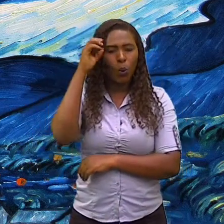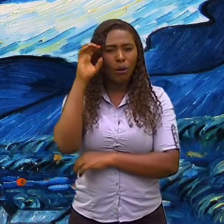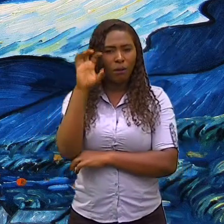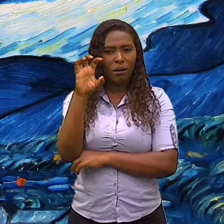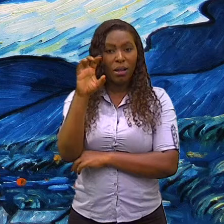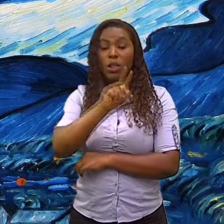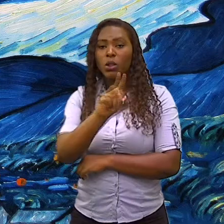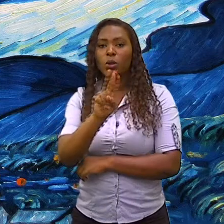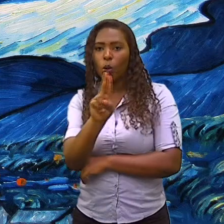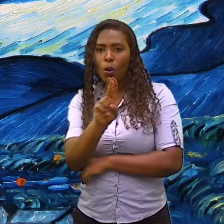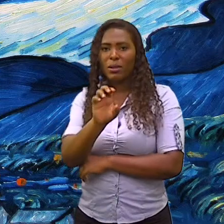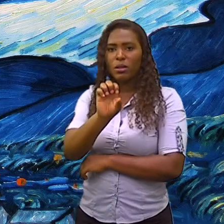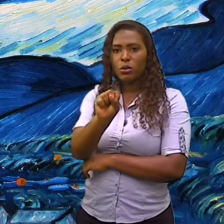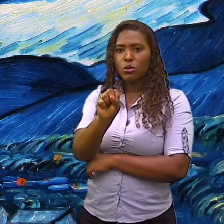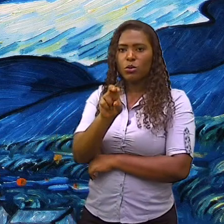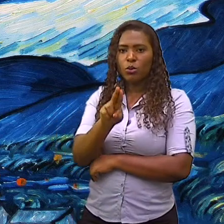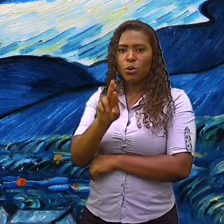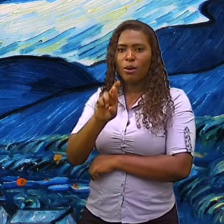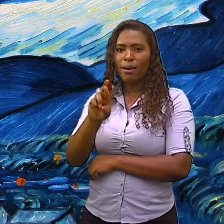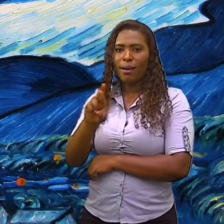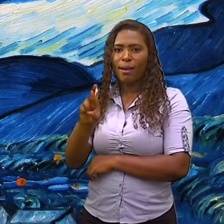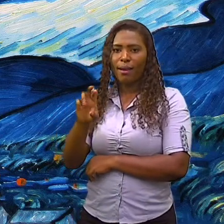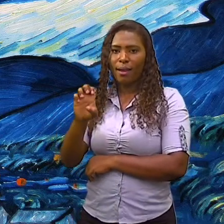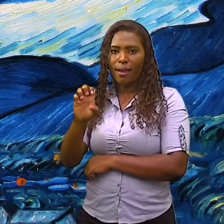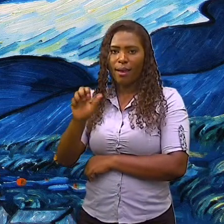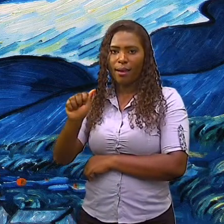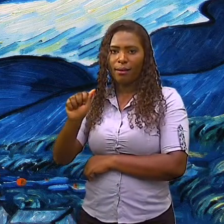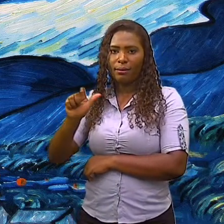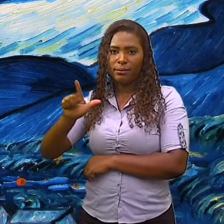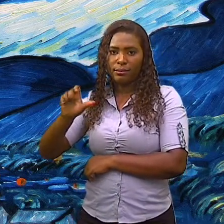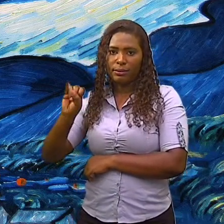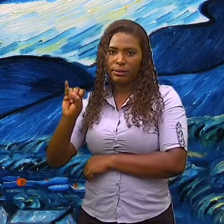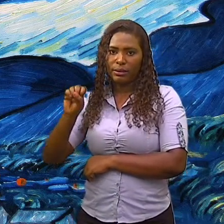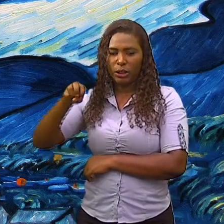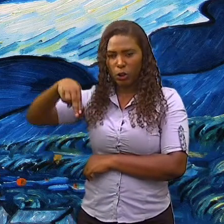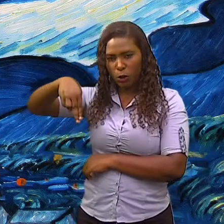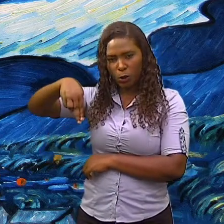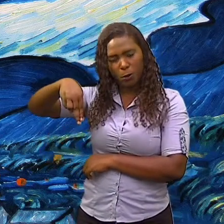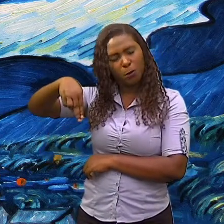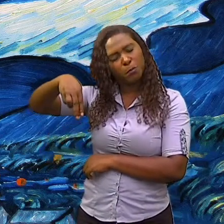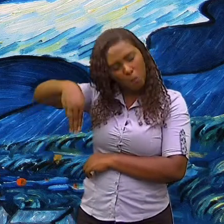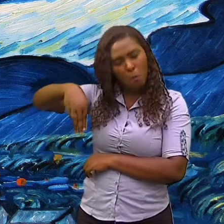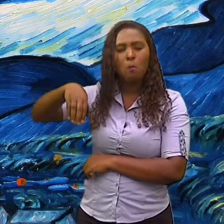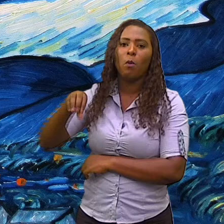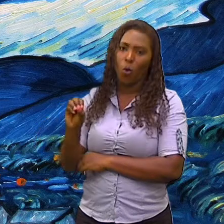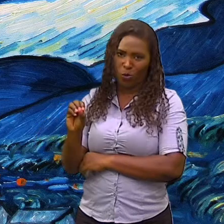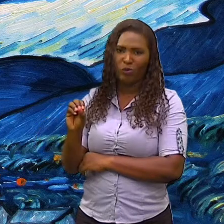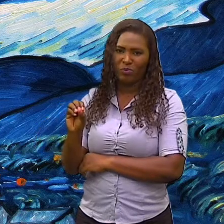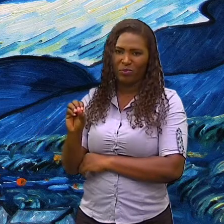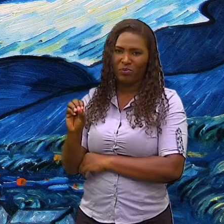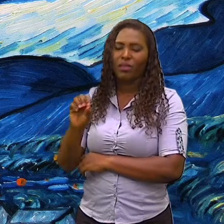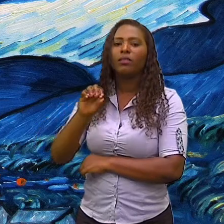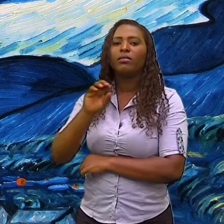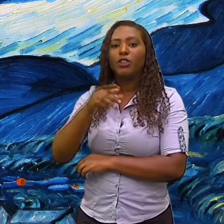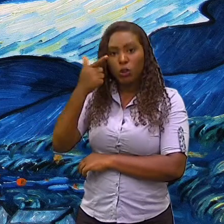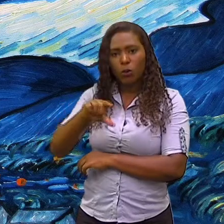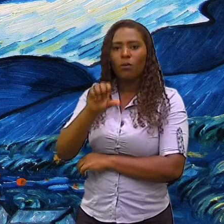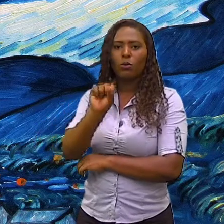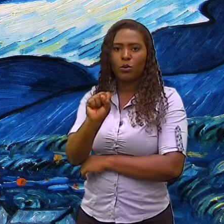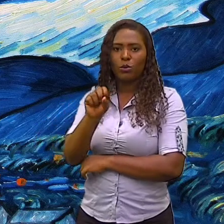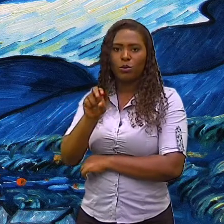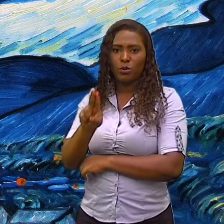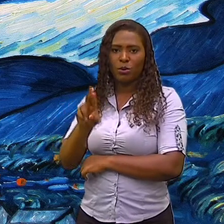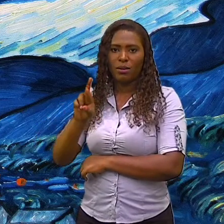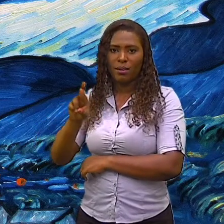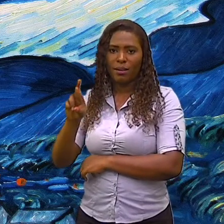resplandecendo a ideia de felicidade e harmonia, ou seja, que é impressionar. Os impressionistas foram, por